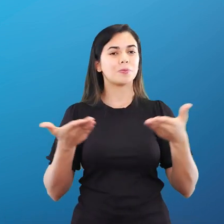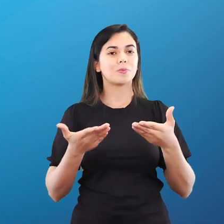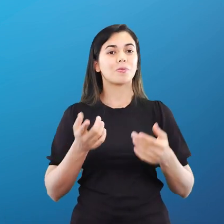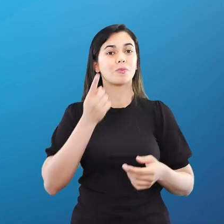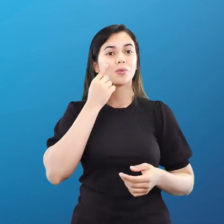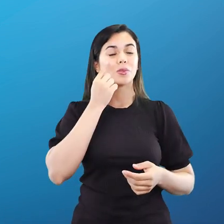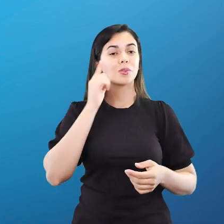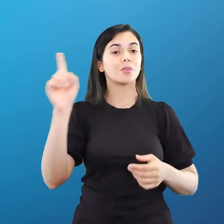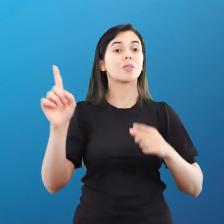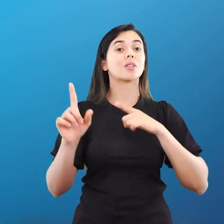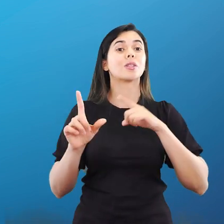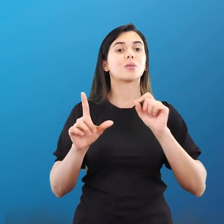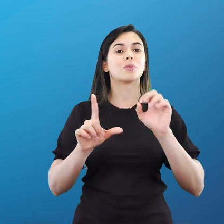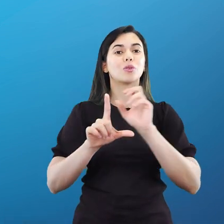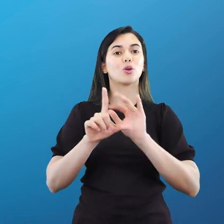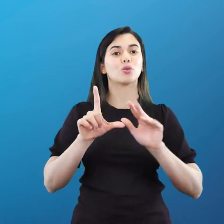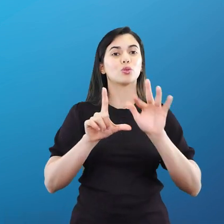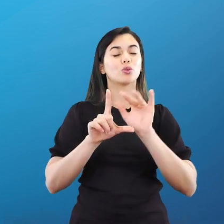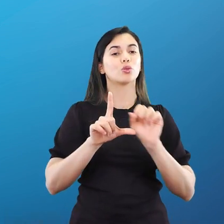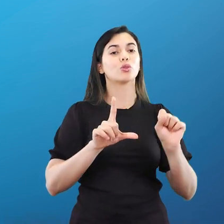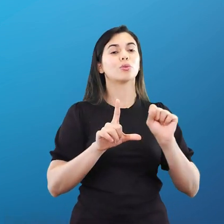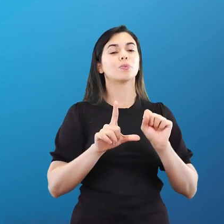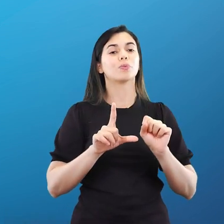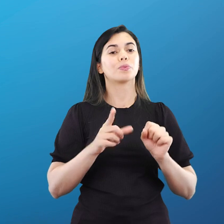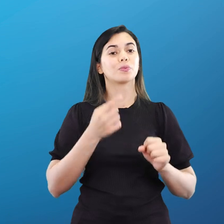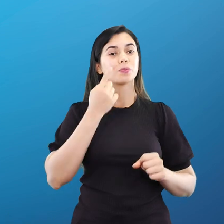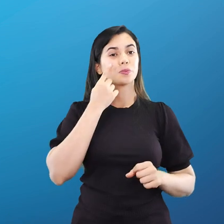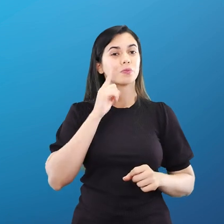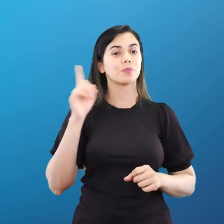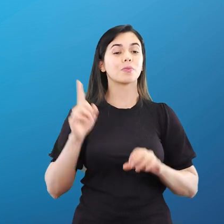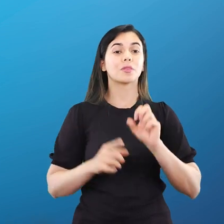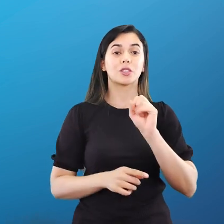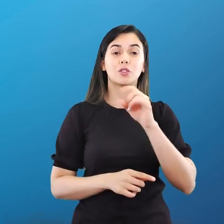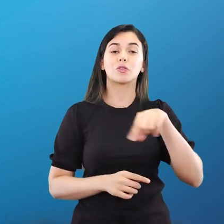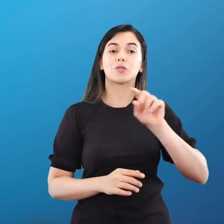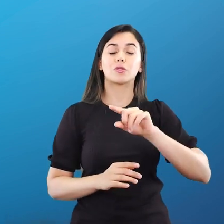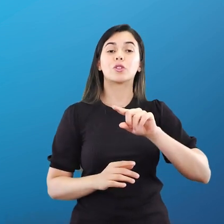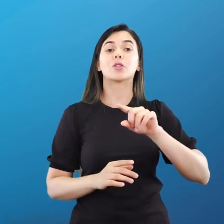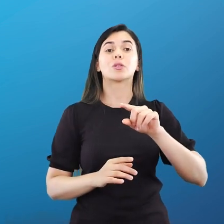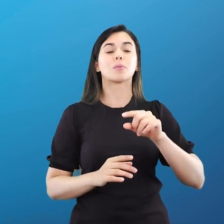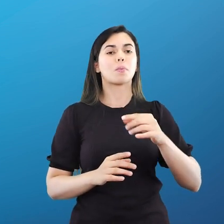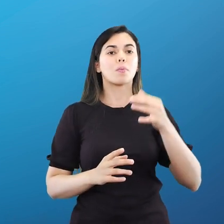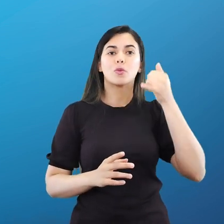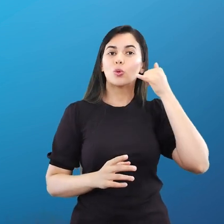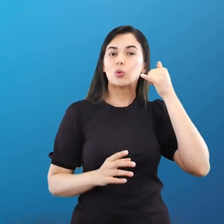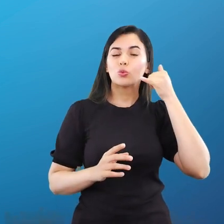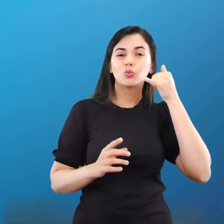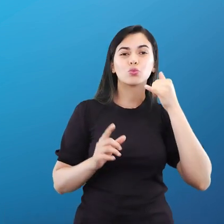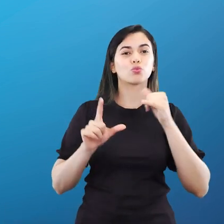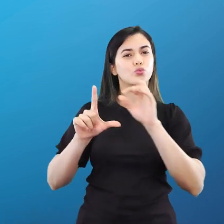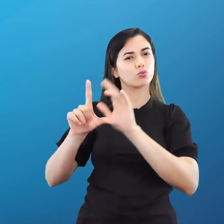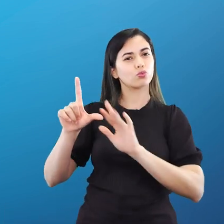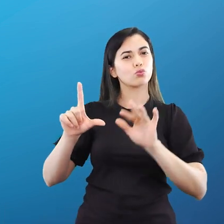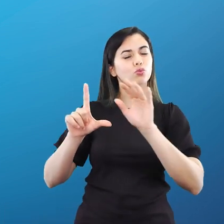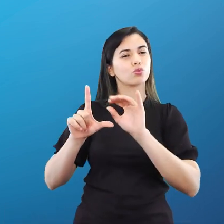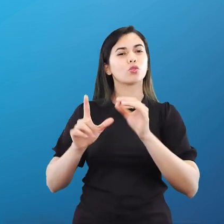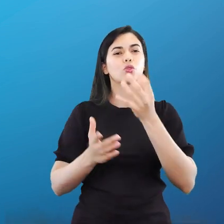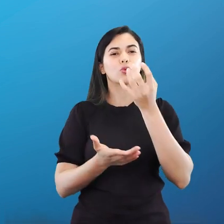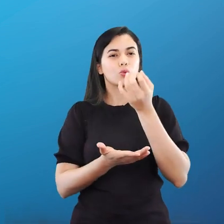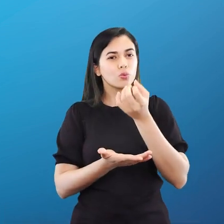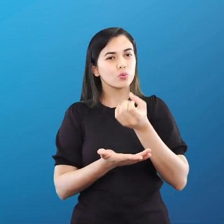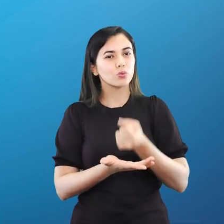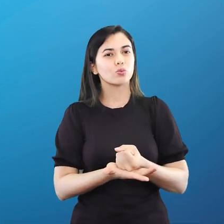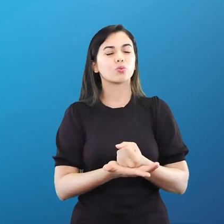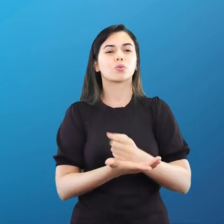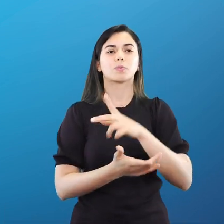telinha de vocês tá aparecendo um QR Code, esse maior. Se você ler com o seu smartphone, você vai conseguir fazer o download em